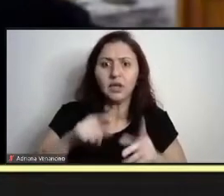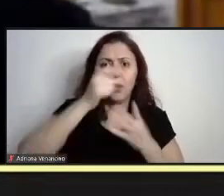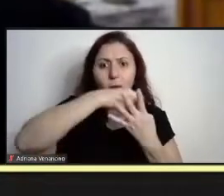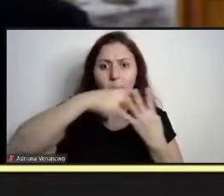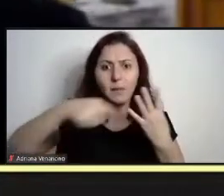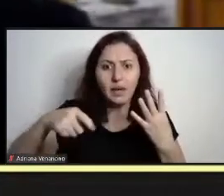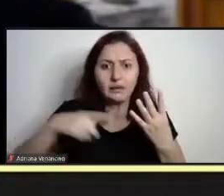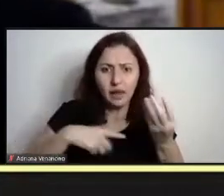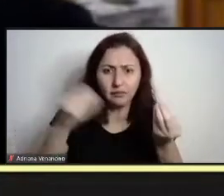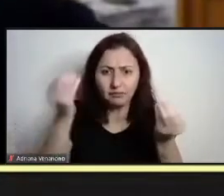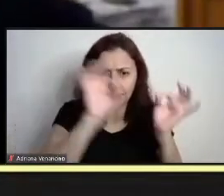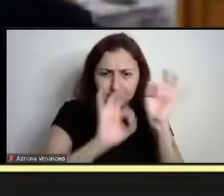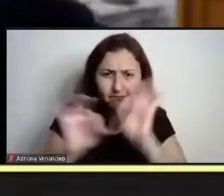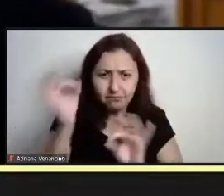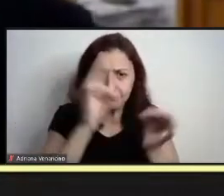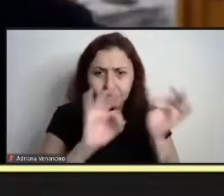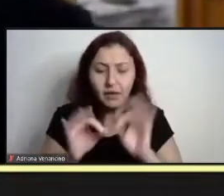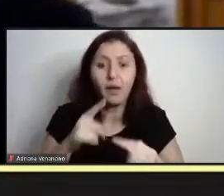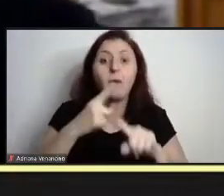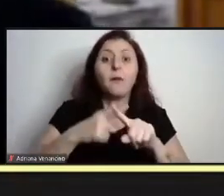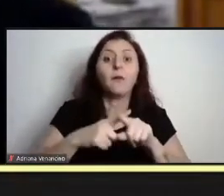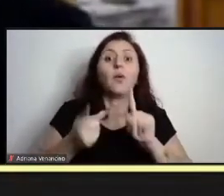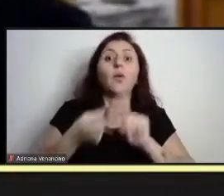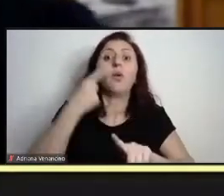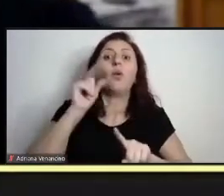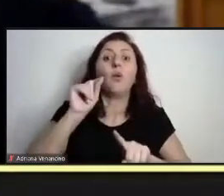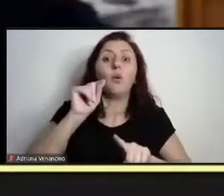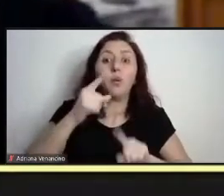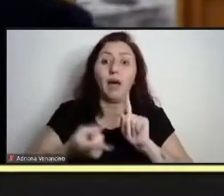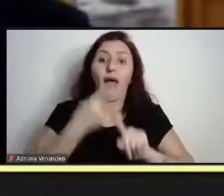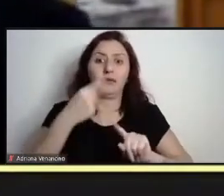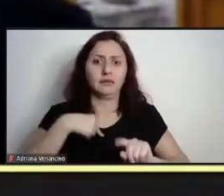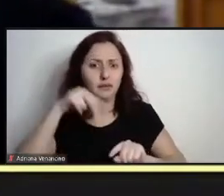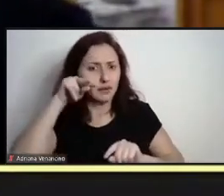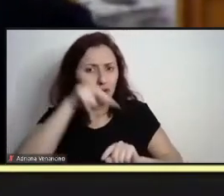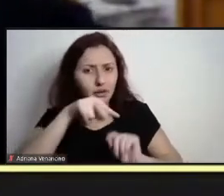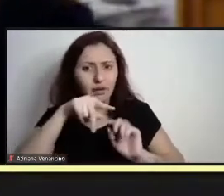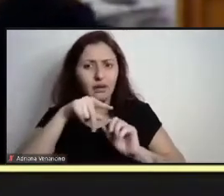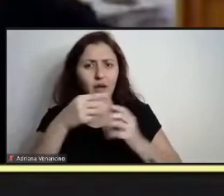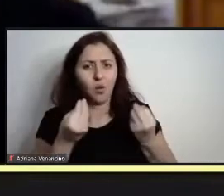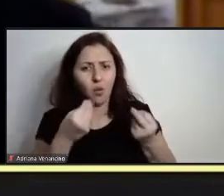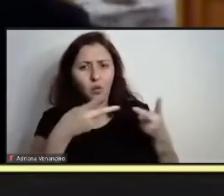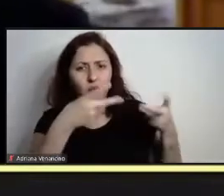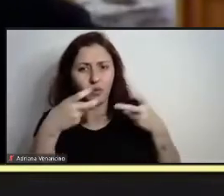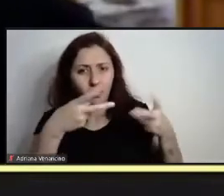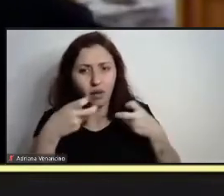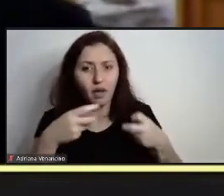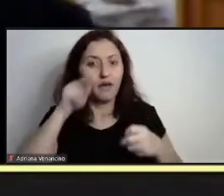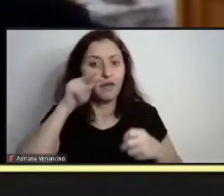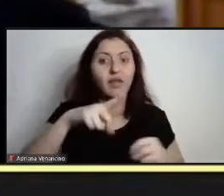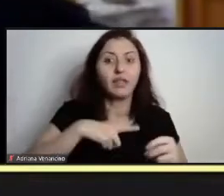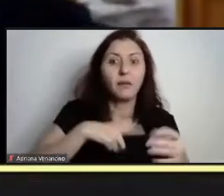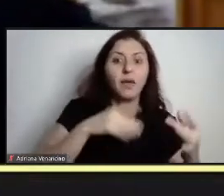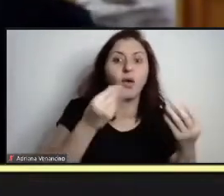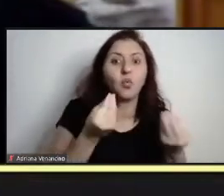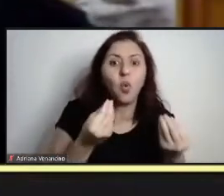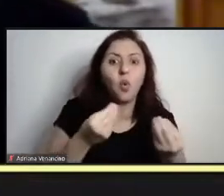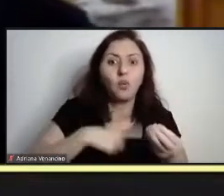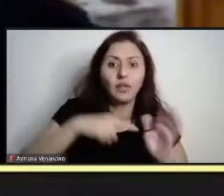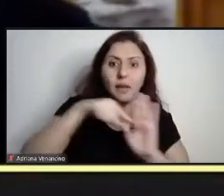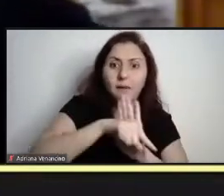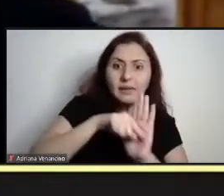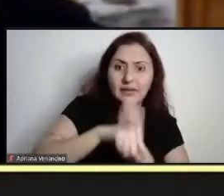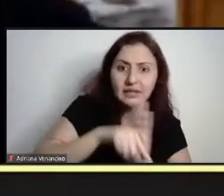foi muito a partir da verificação, né? Do contato, das pesquisas que começaram a ser